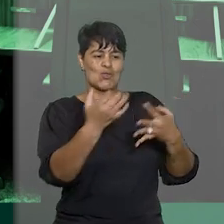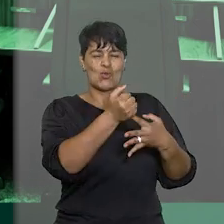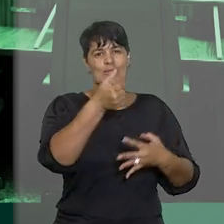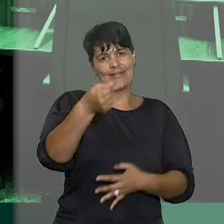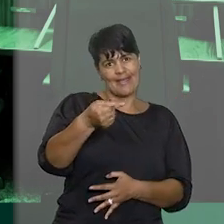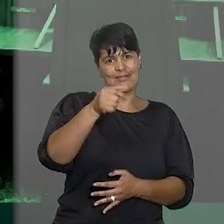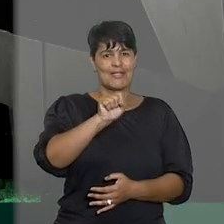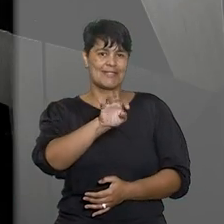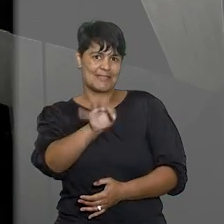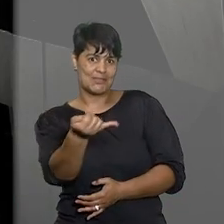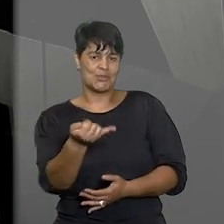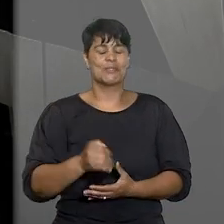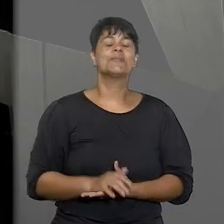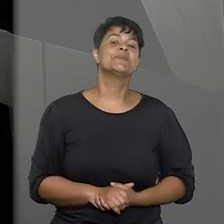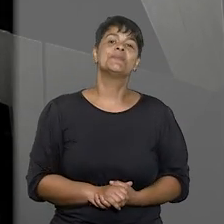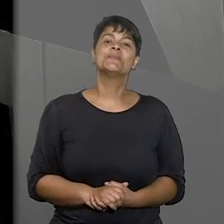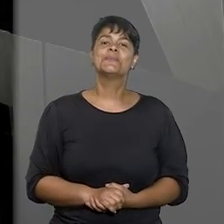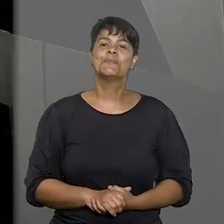do STJ.